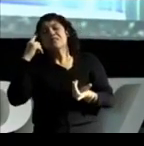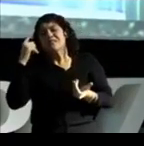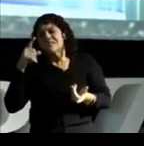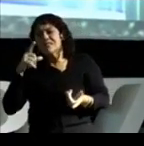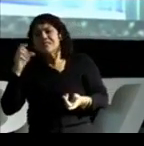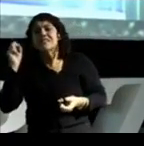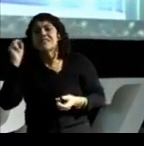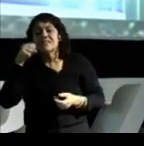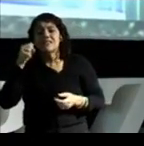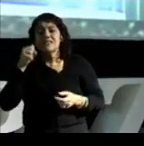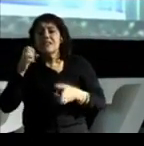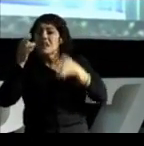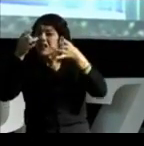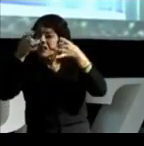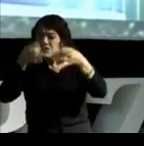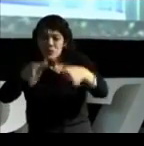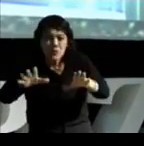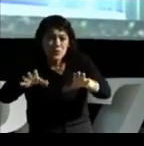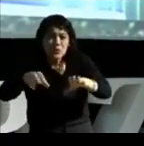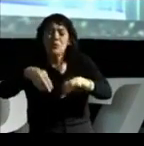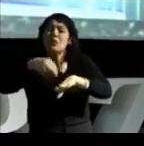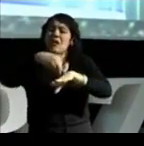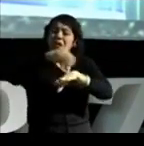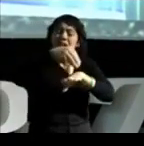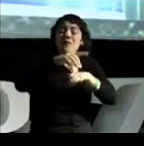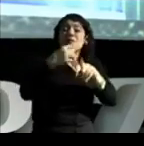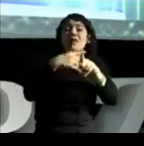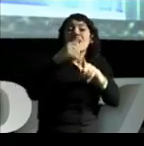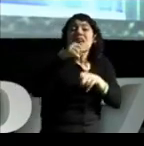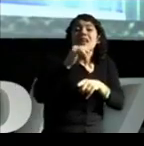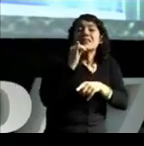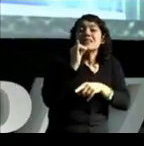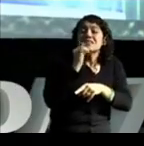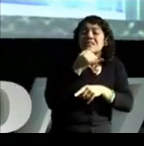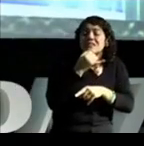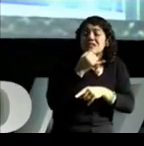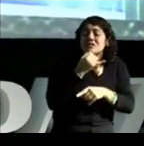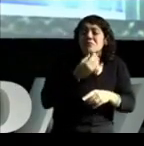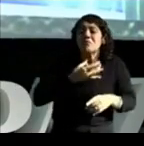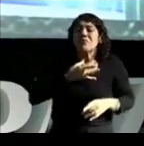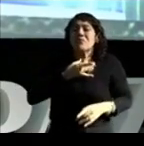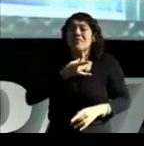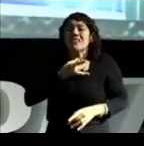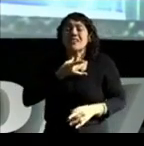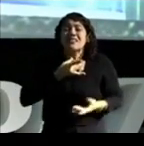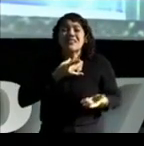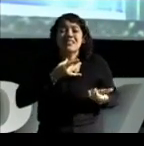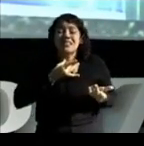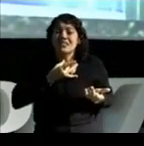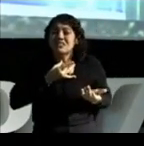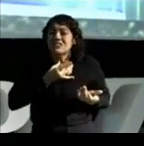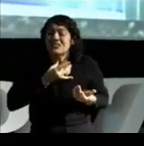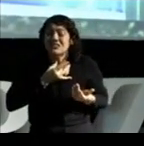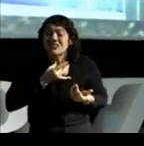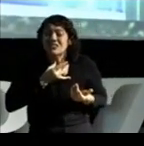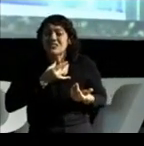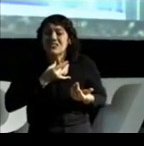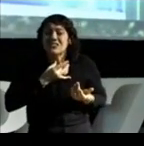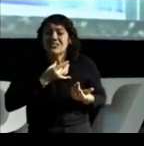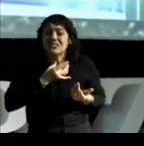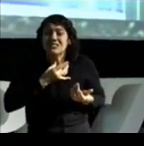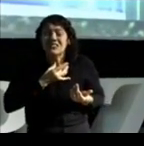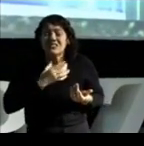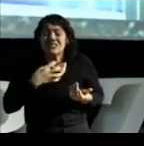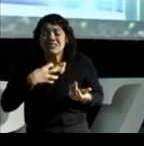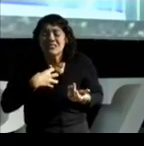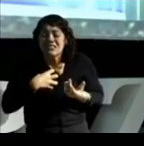tudo o que pudermos. Porque é tão triste ter sede, tão triste ter